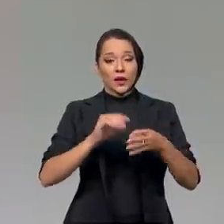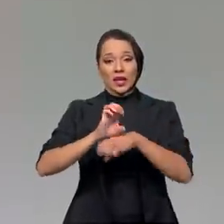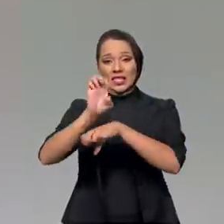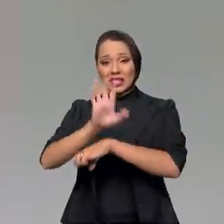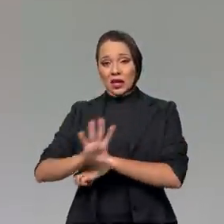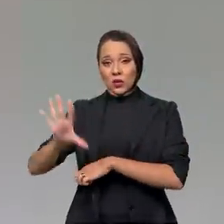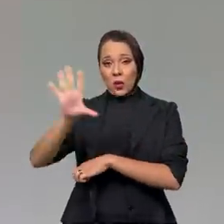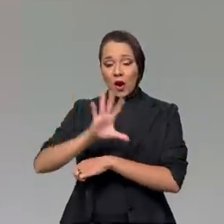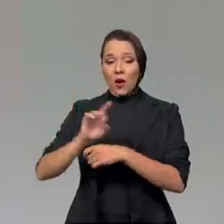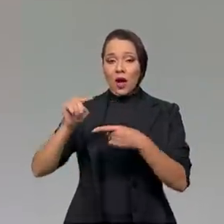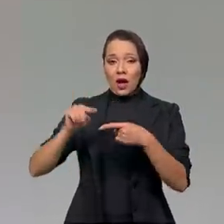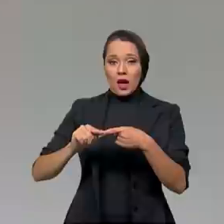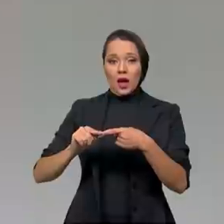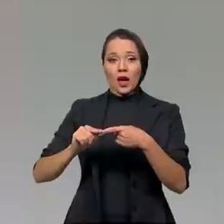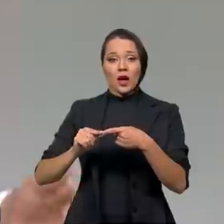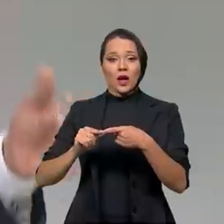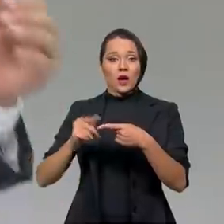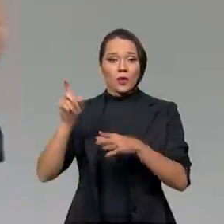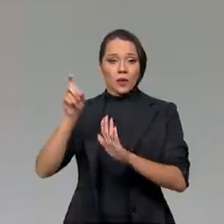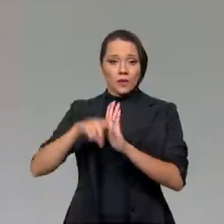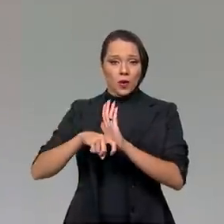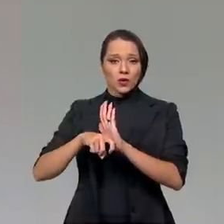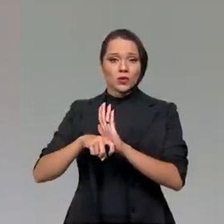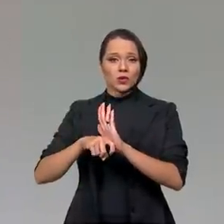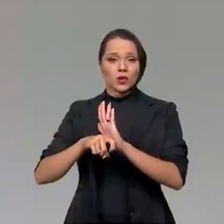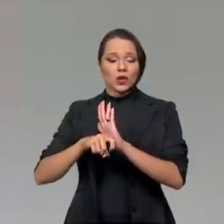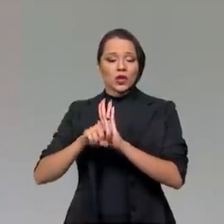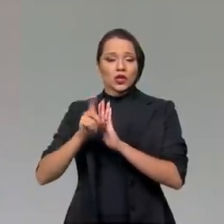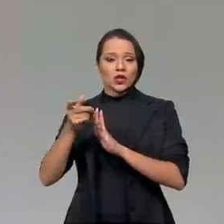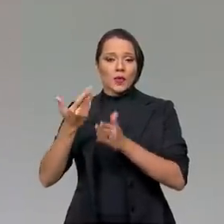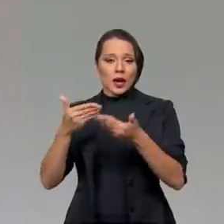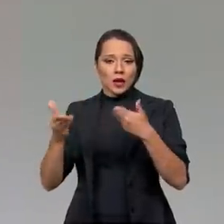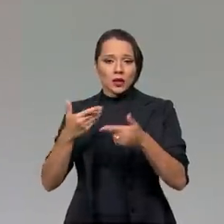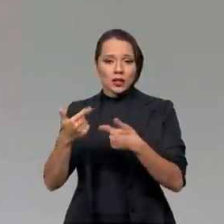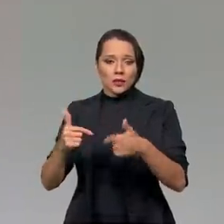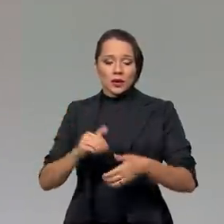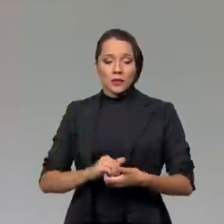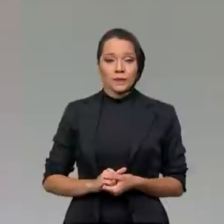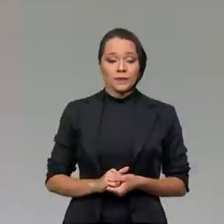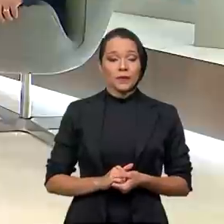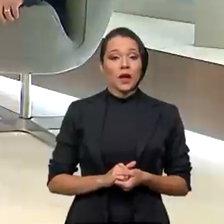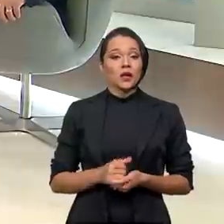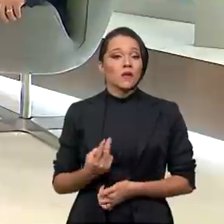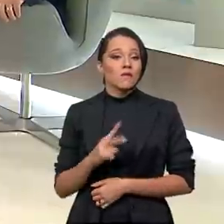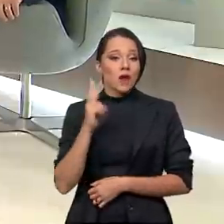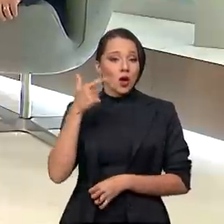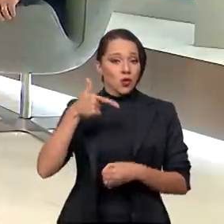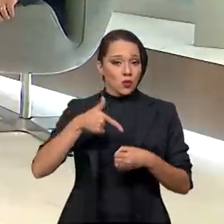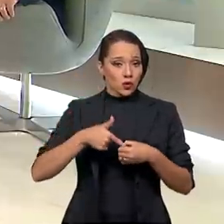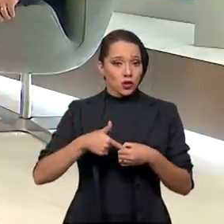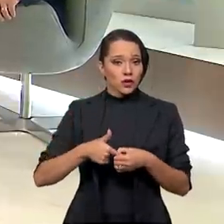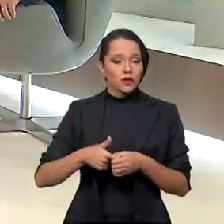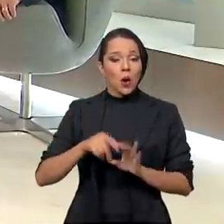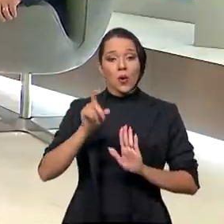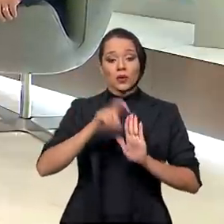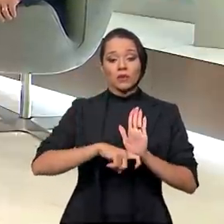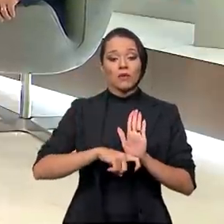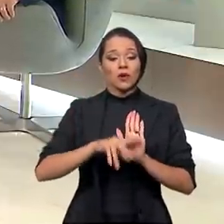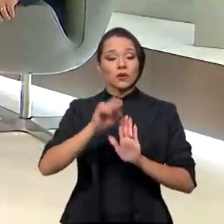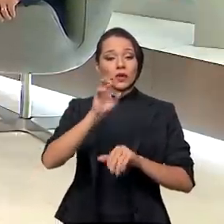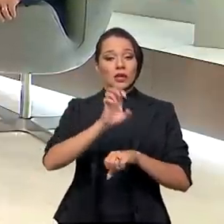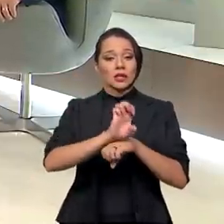o Imposto sobre a Circulação de Mercadorias e Serviços. No caso, na composição do preço dos combustíveis ali, os impostos